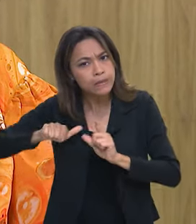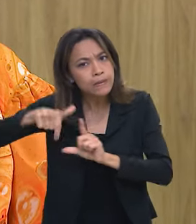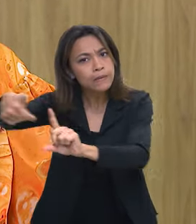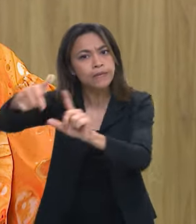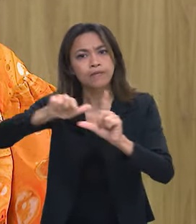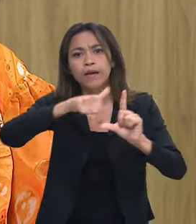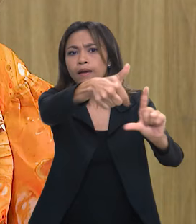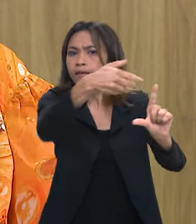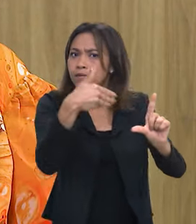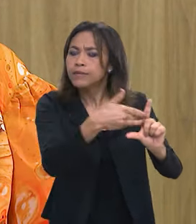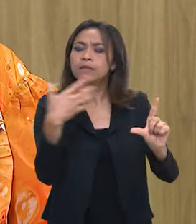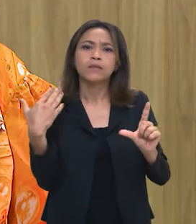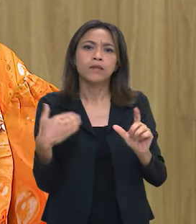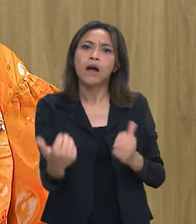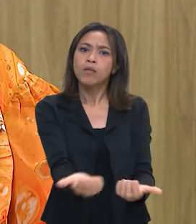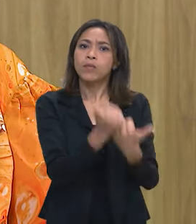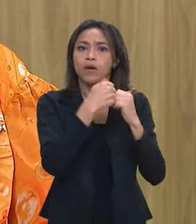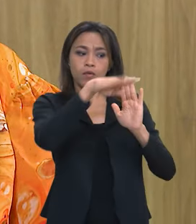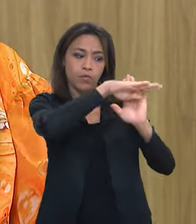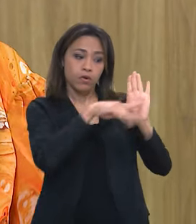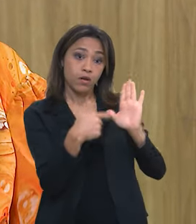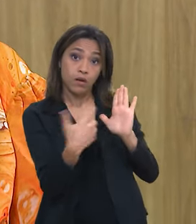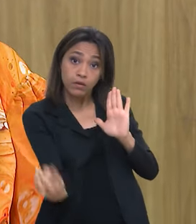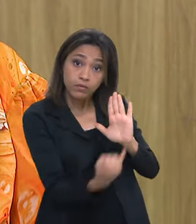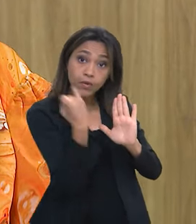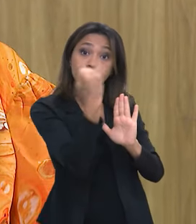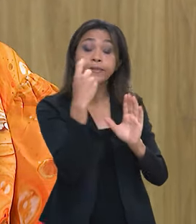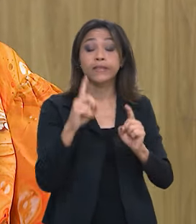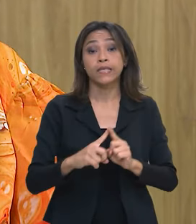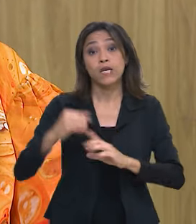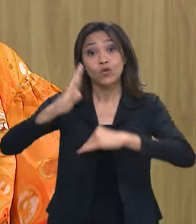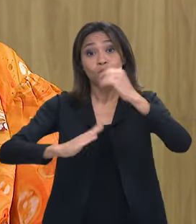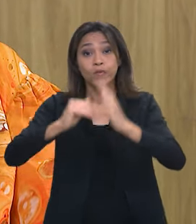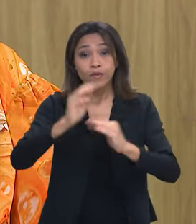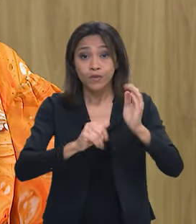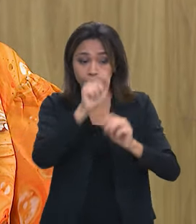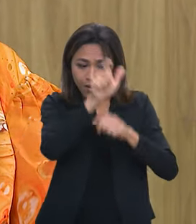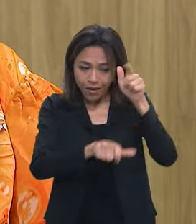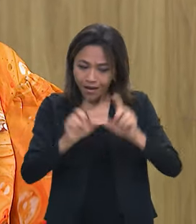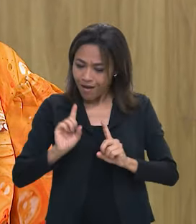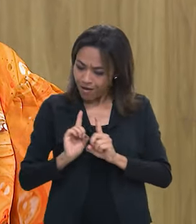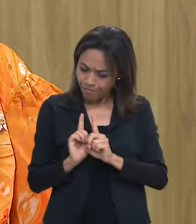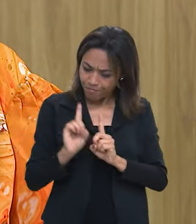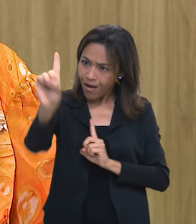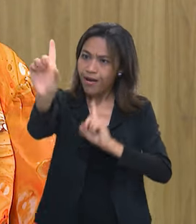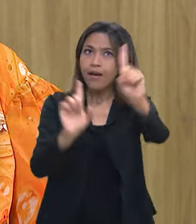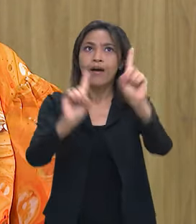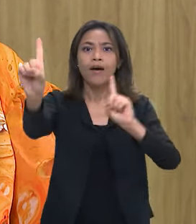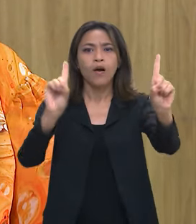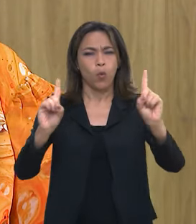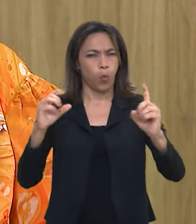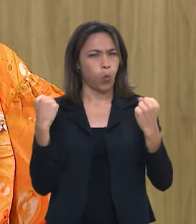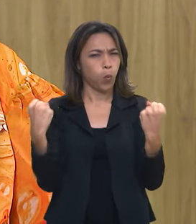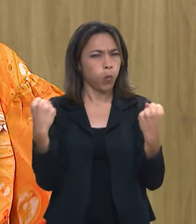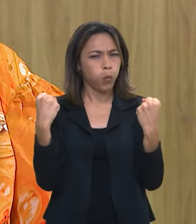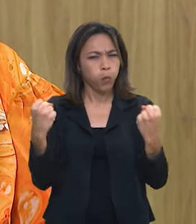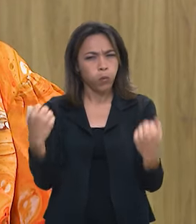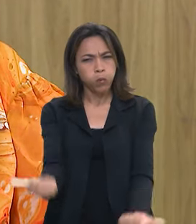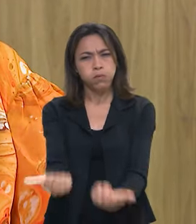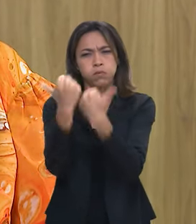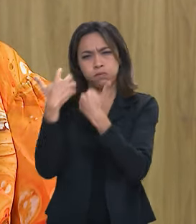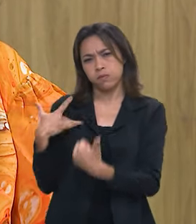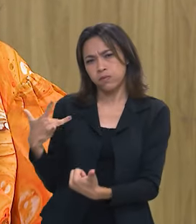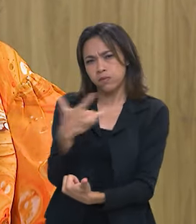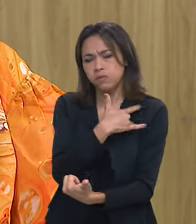ativa para esse programa tão importante. Os agentes comunitários são uma grande potência do Sistema Único de Saúde,